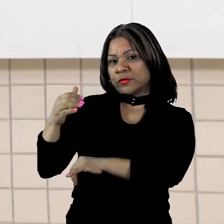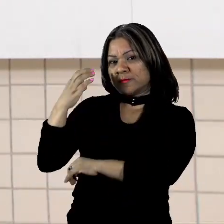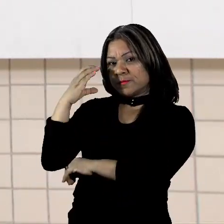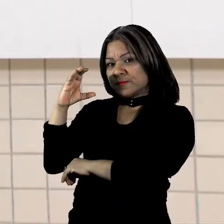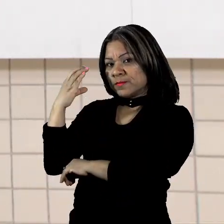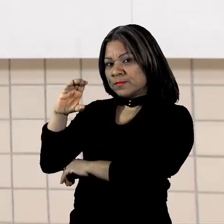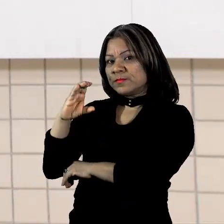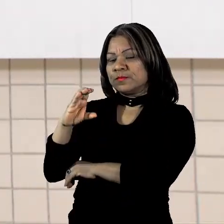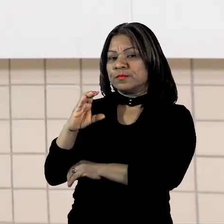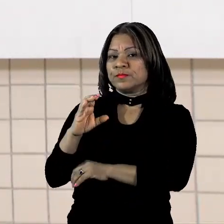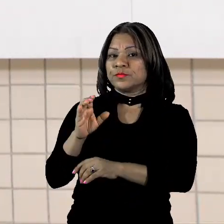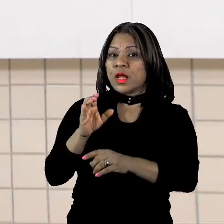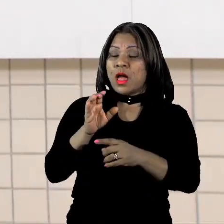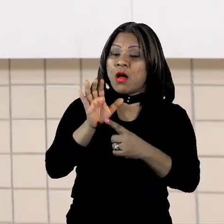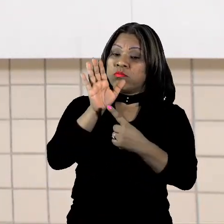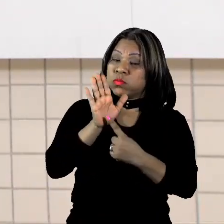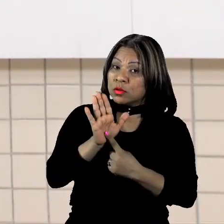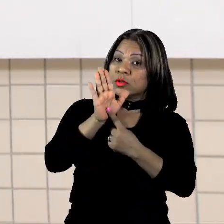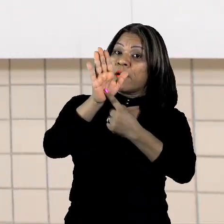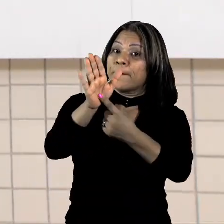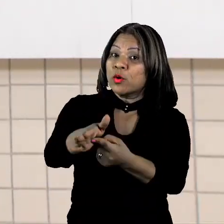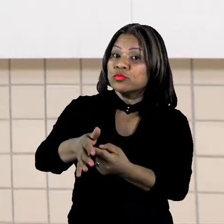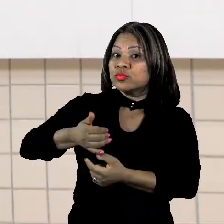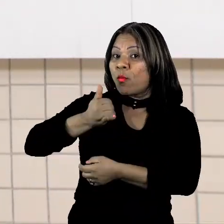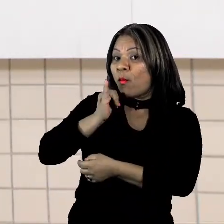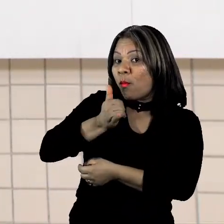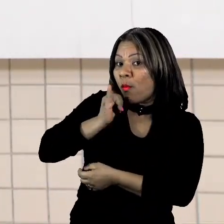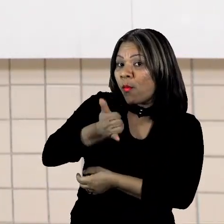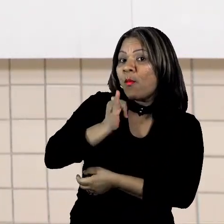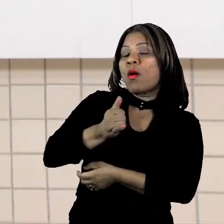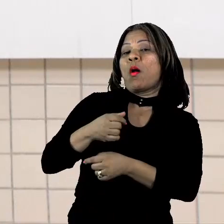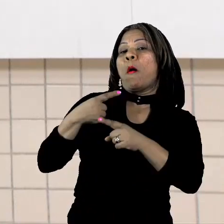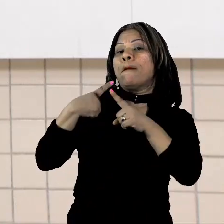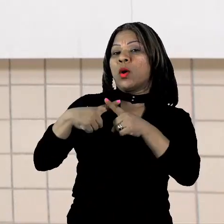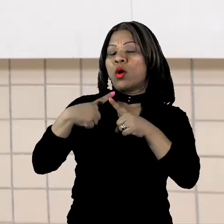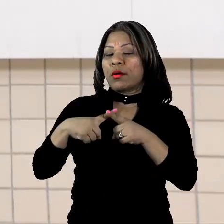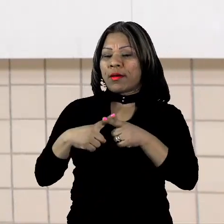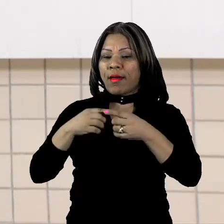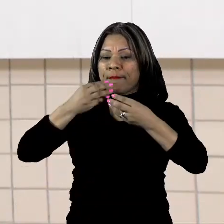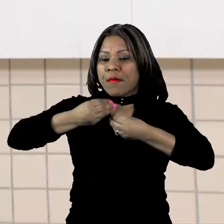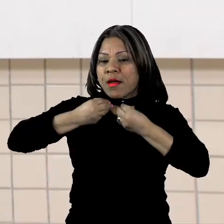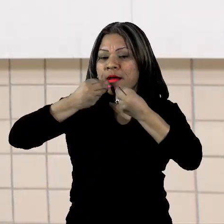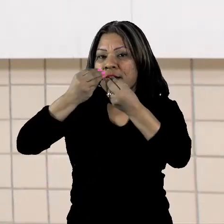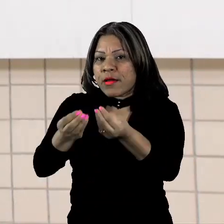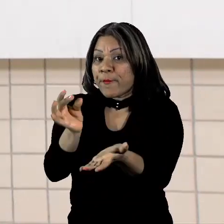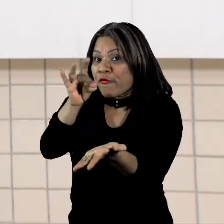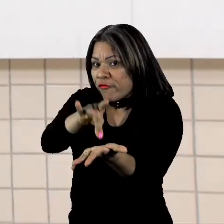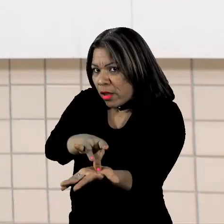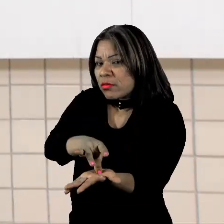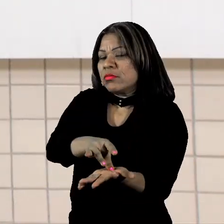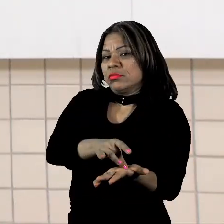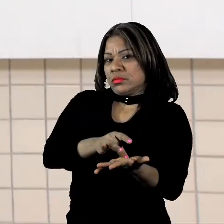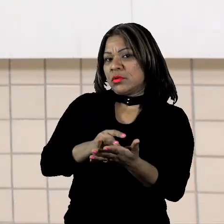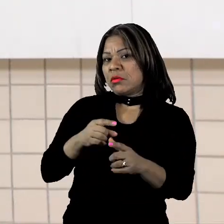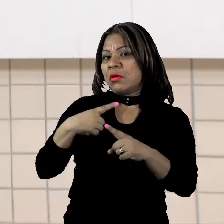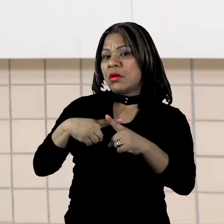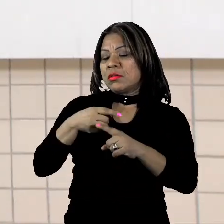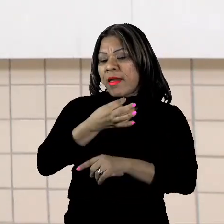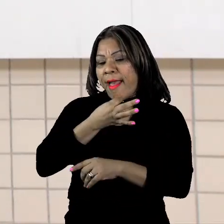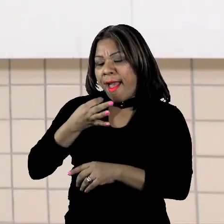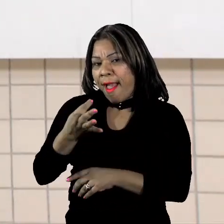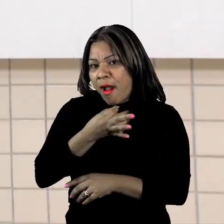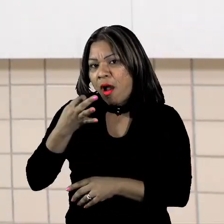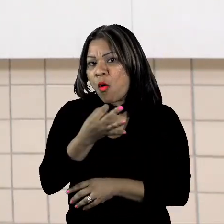expositivo argumentativo, porque expõe determinado fato. E pode haver, sim, argumentos defendidos pelo